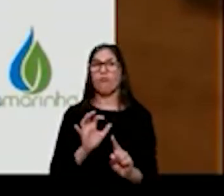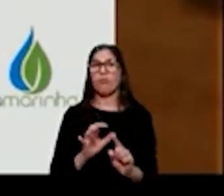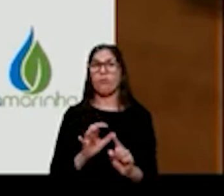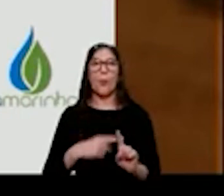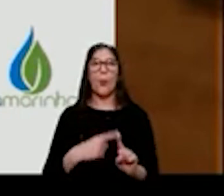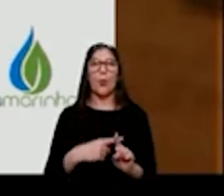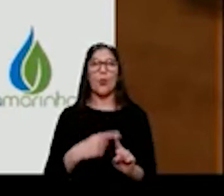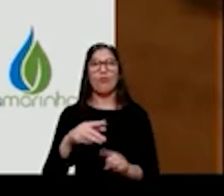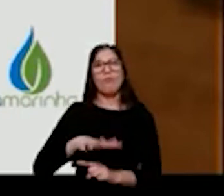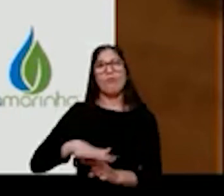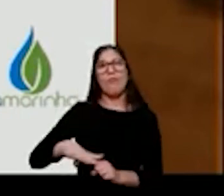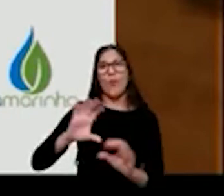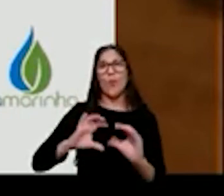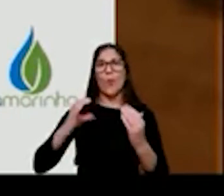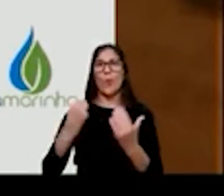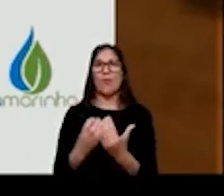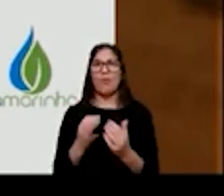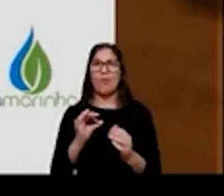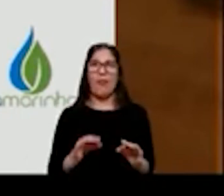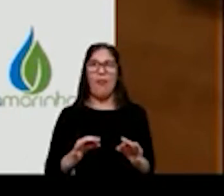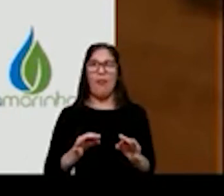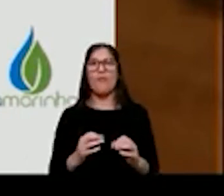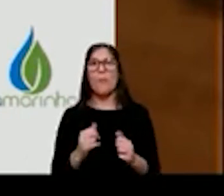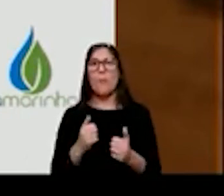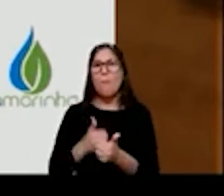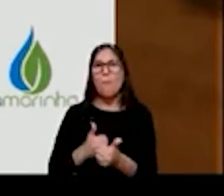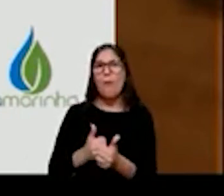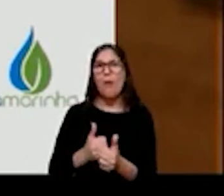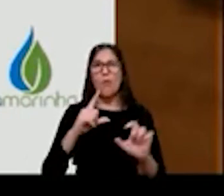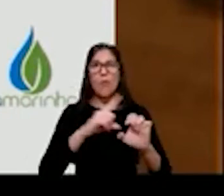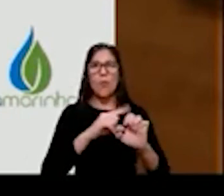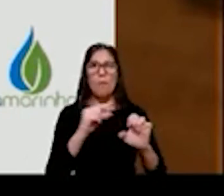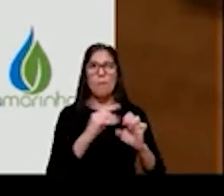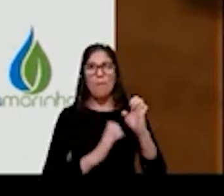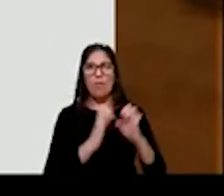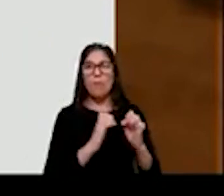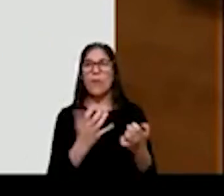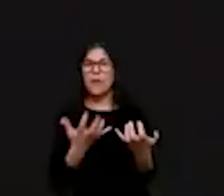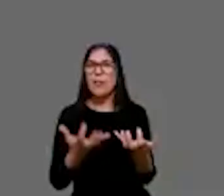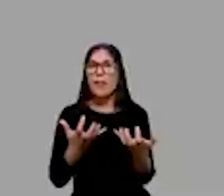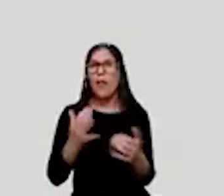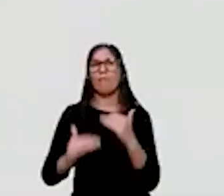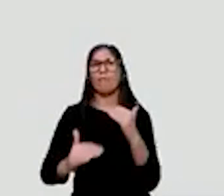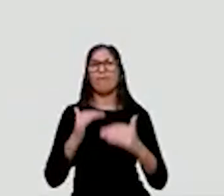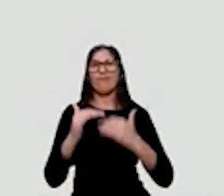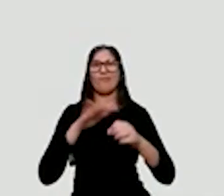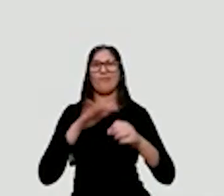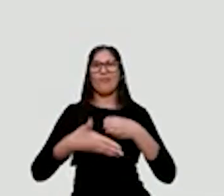comunidades no entorno de empreendimentos que buscam o desenvolvimento sustentável.